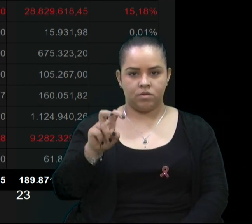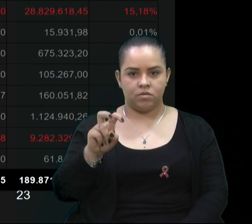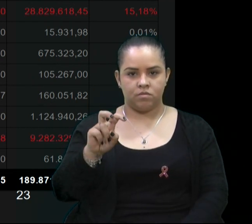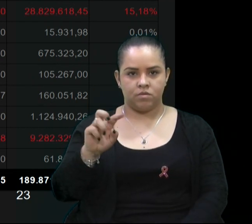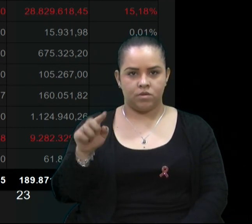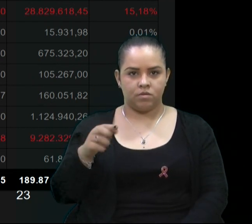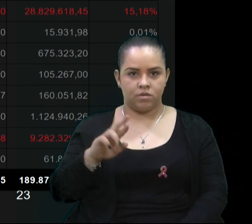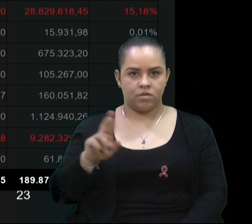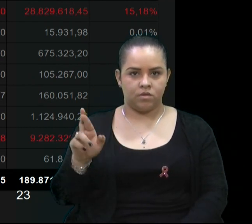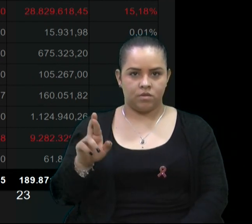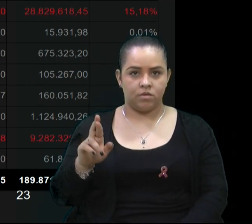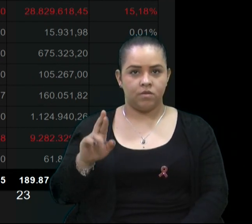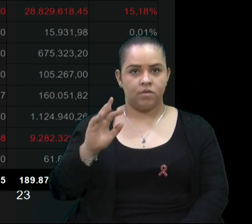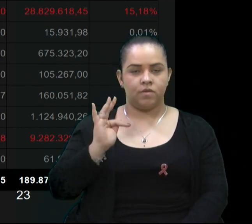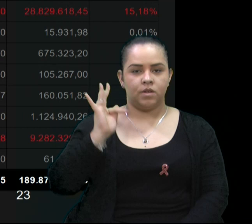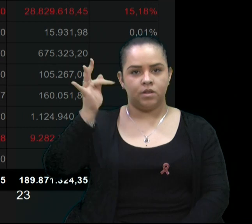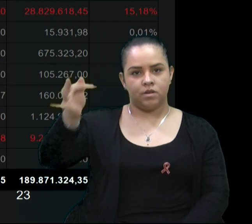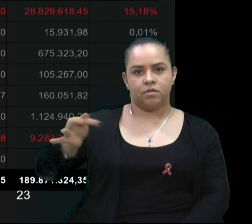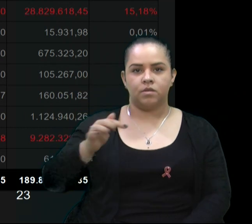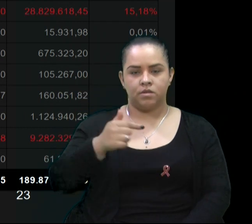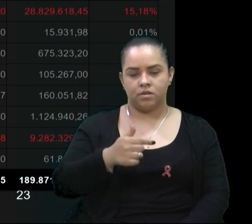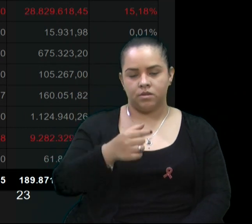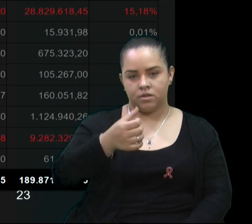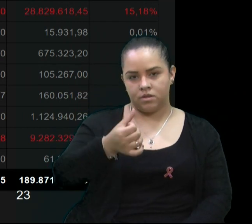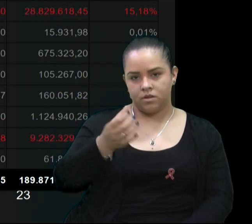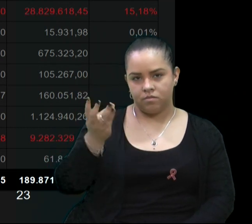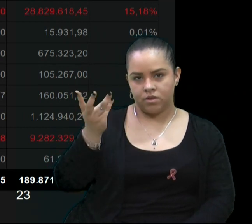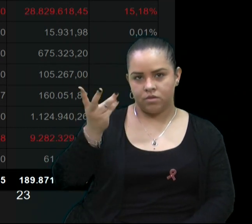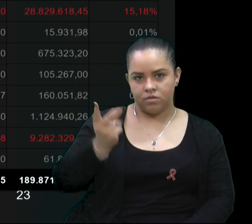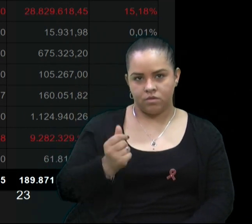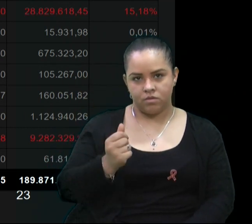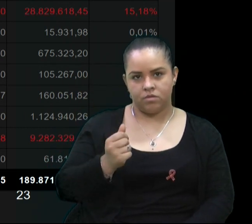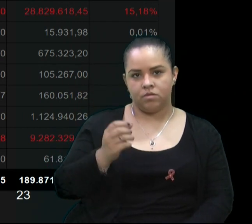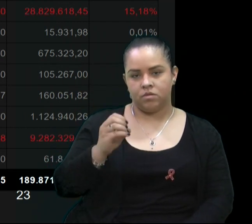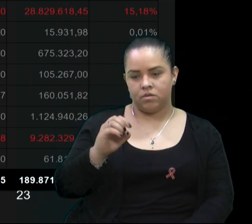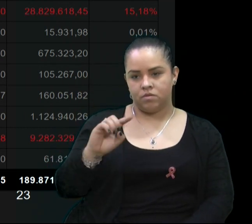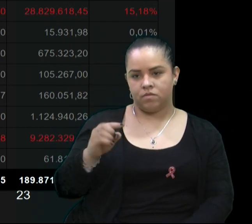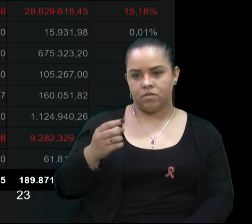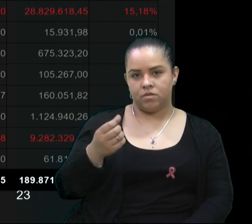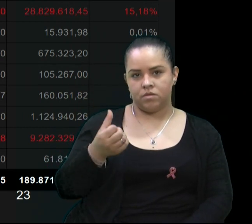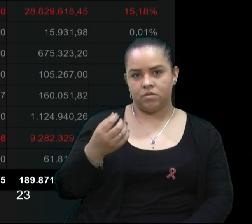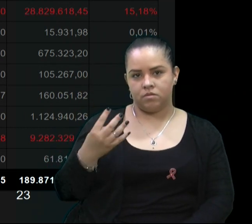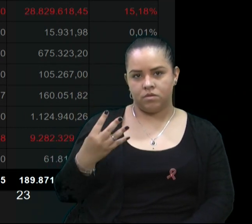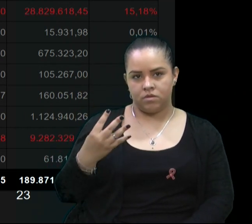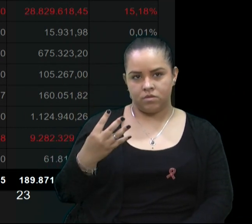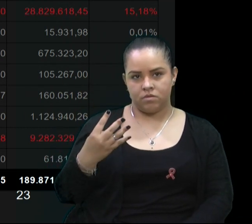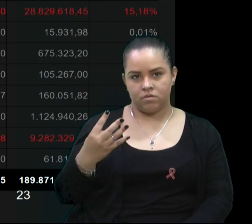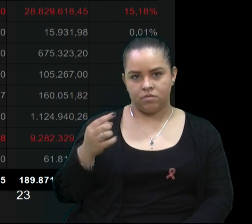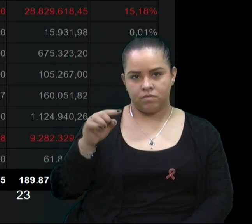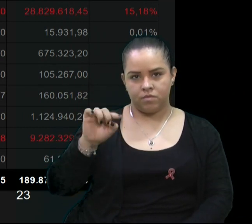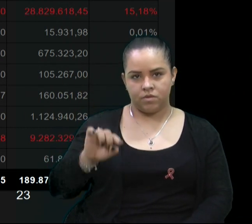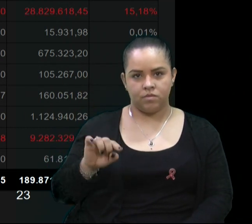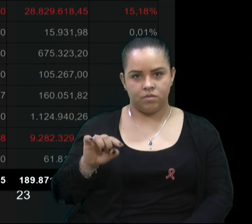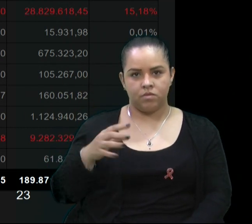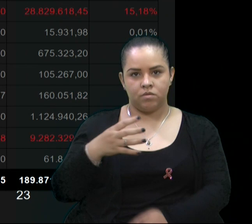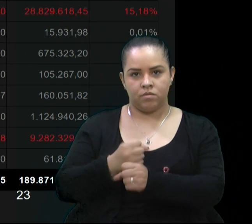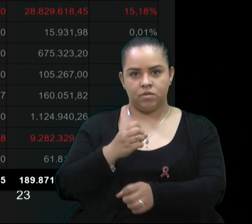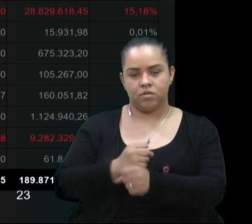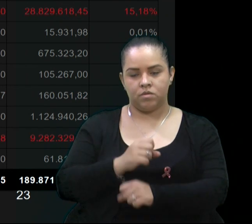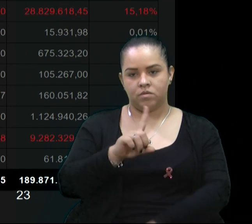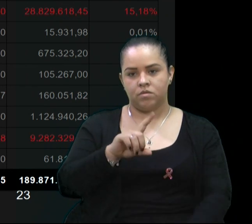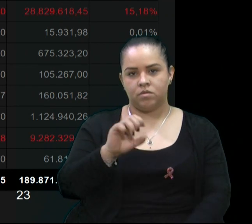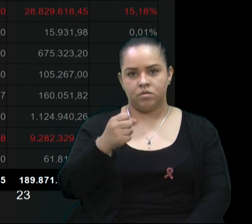e esfera federal,$ 76.064.000,00, totalizando R$